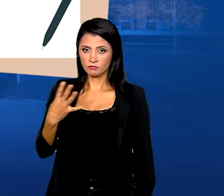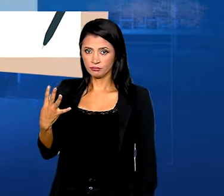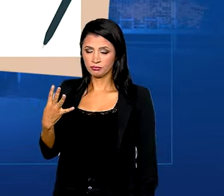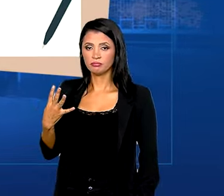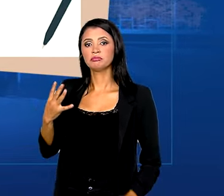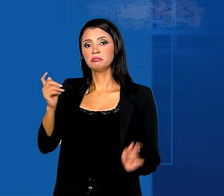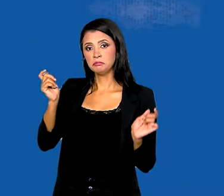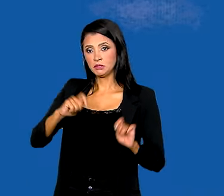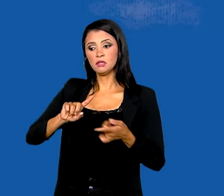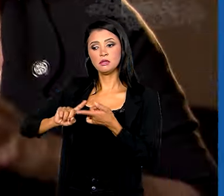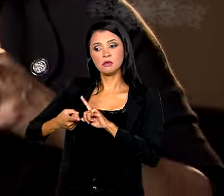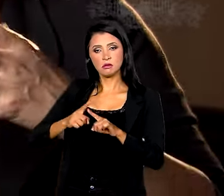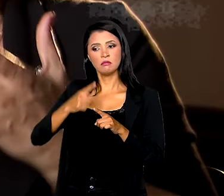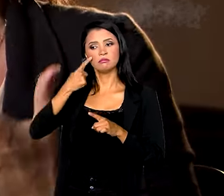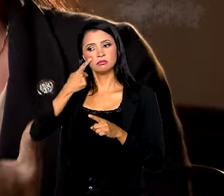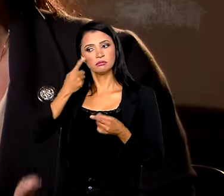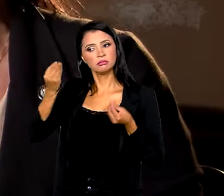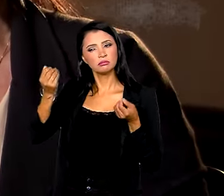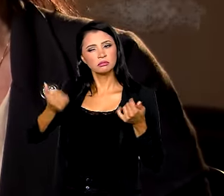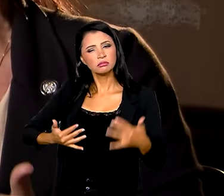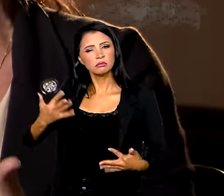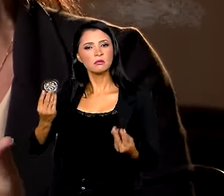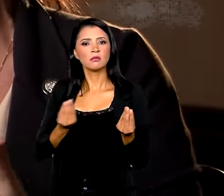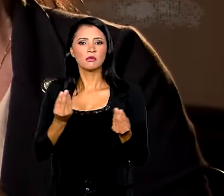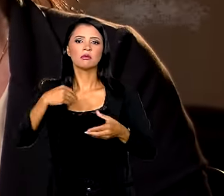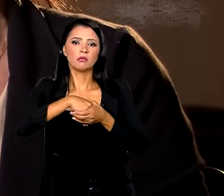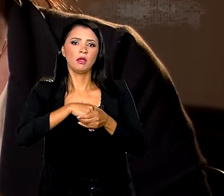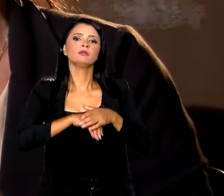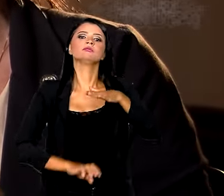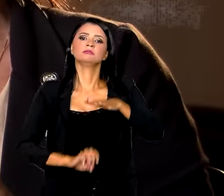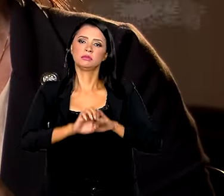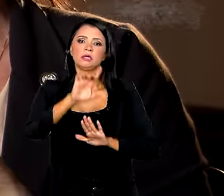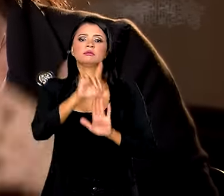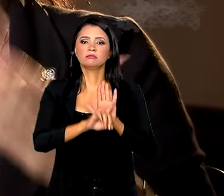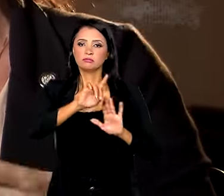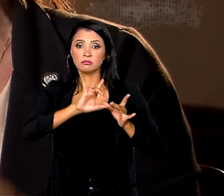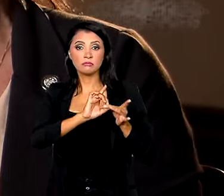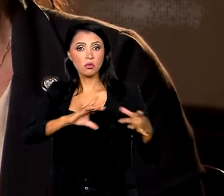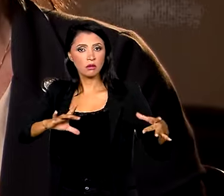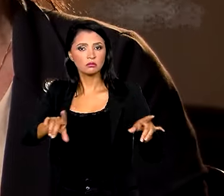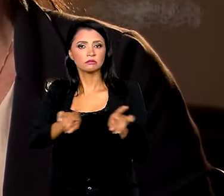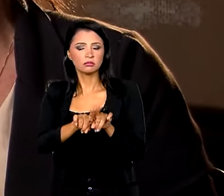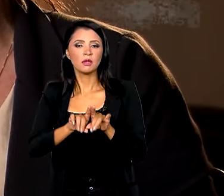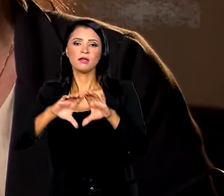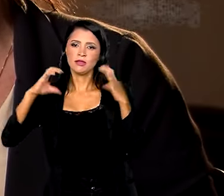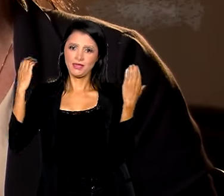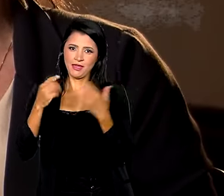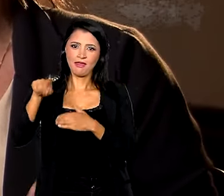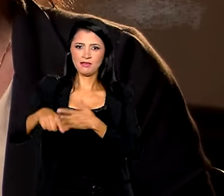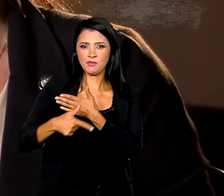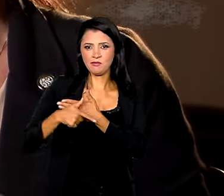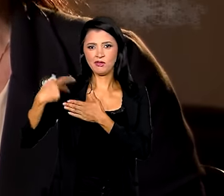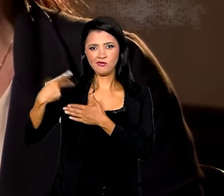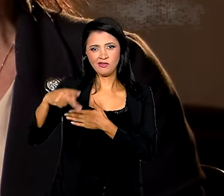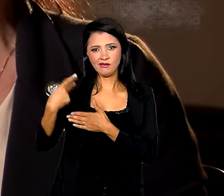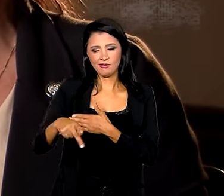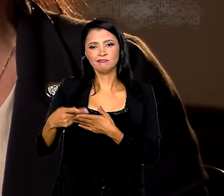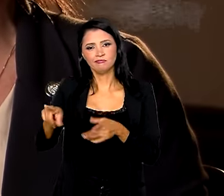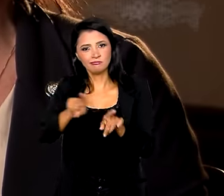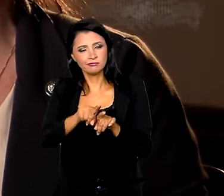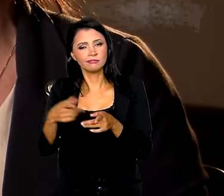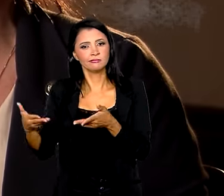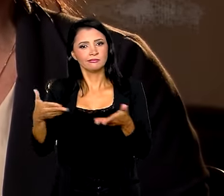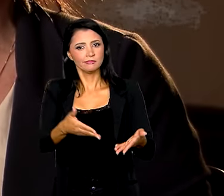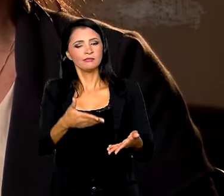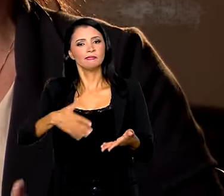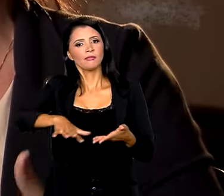2034. Então, tudo isso precisa ser negociado dentro de um Estado democrático de direito. E a conferência vem